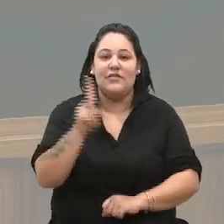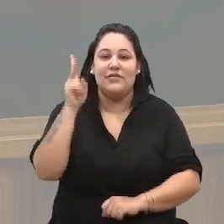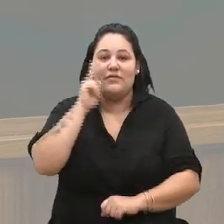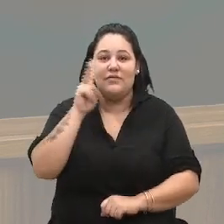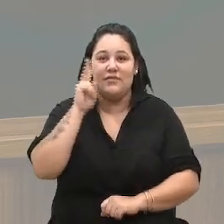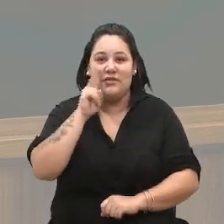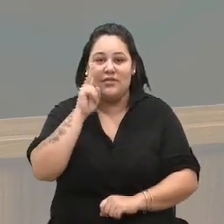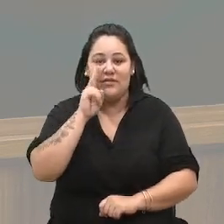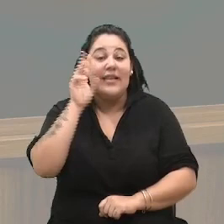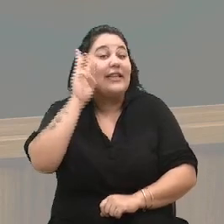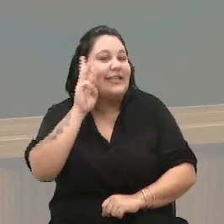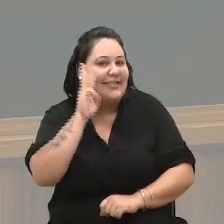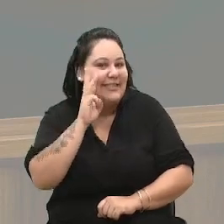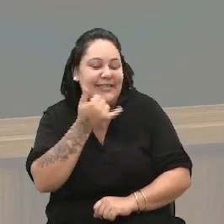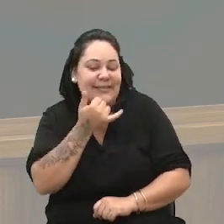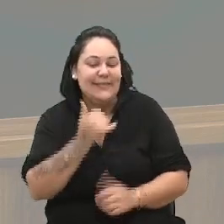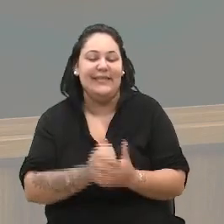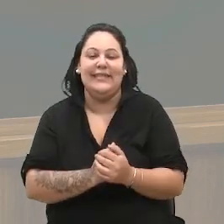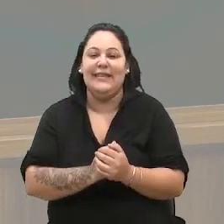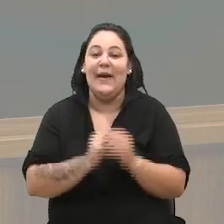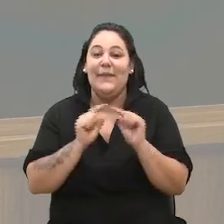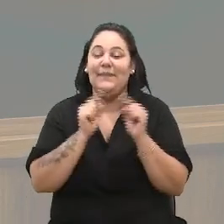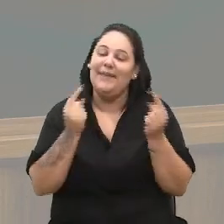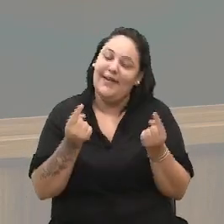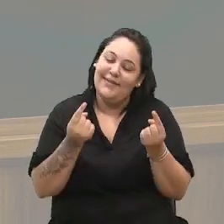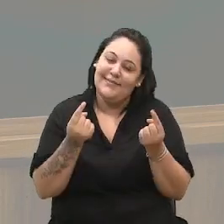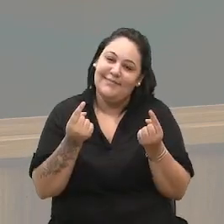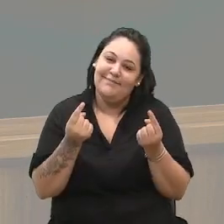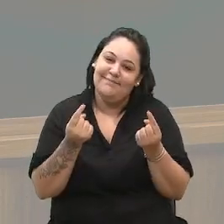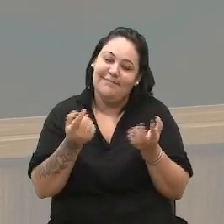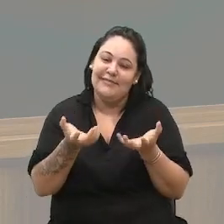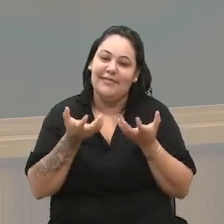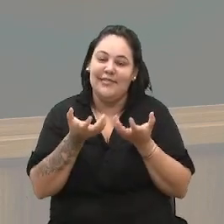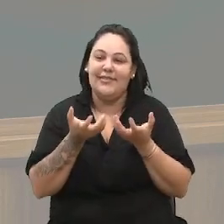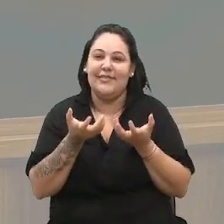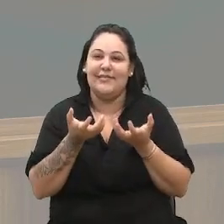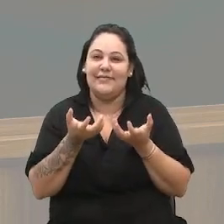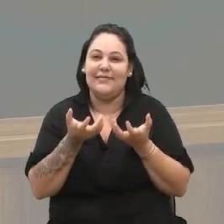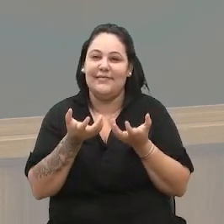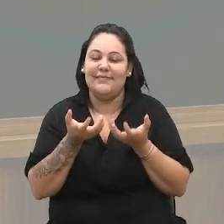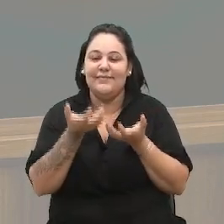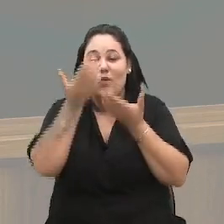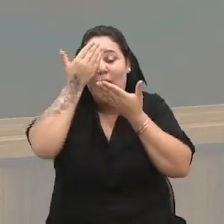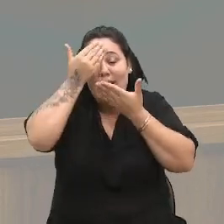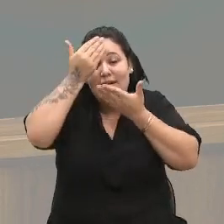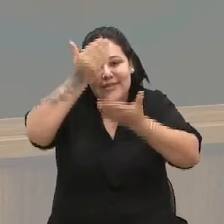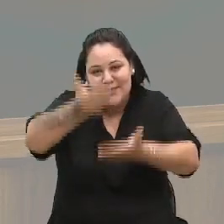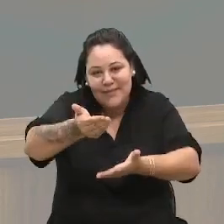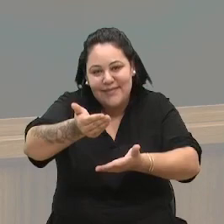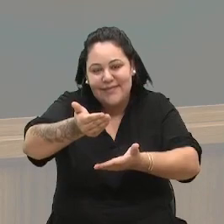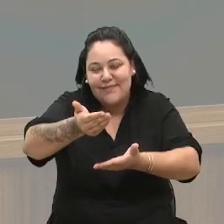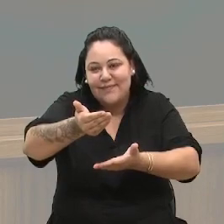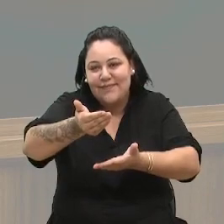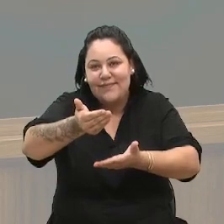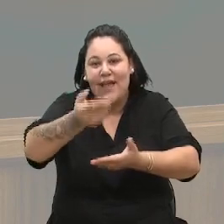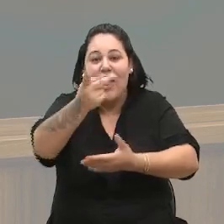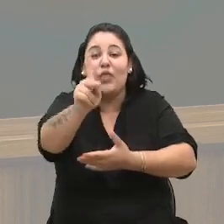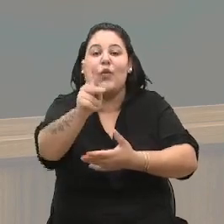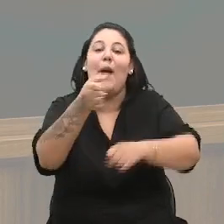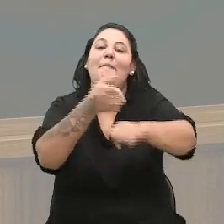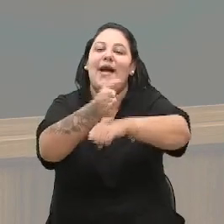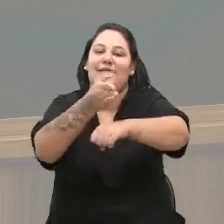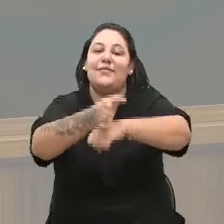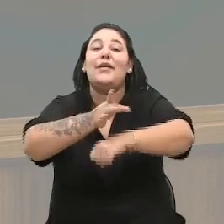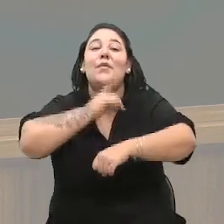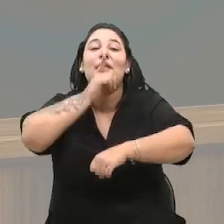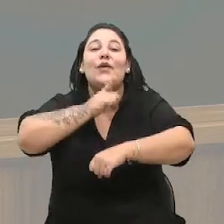terça, mas enfim, quero fazer uma, um agradecimento muito, a sua participação